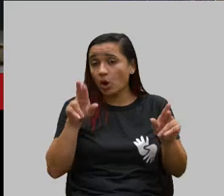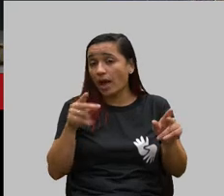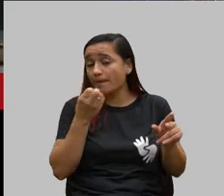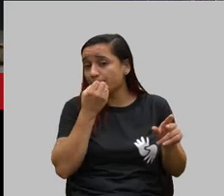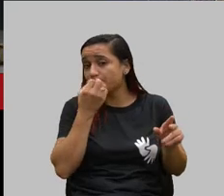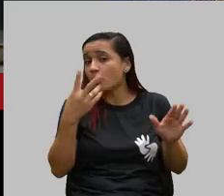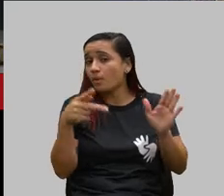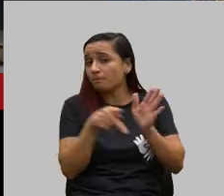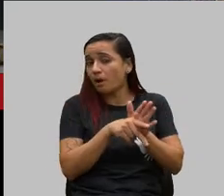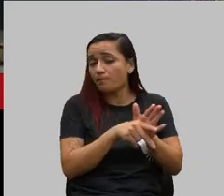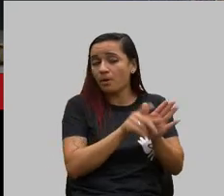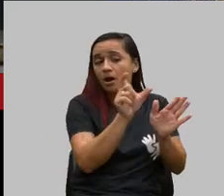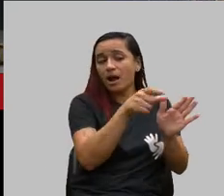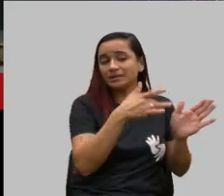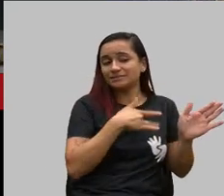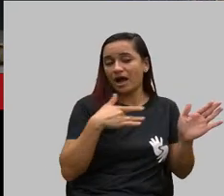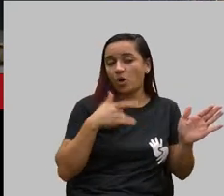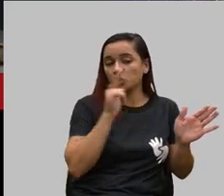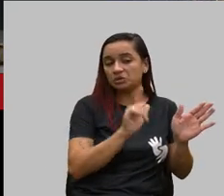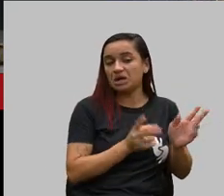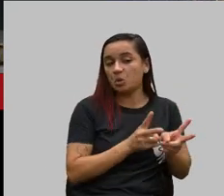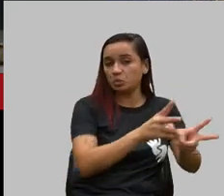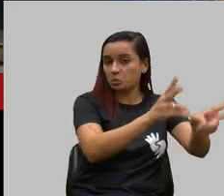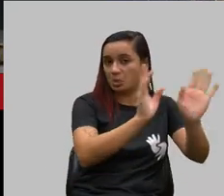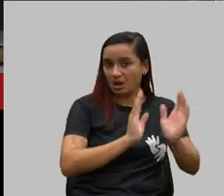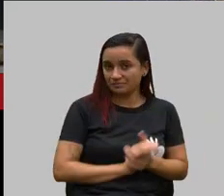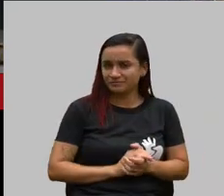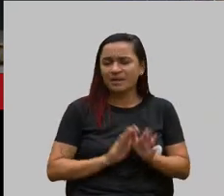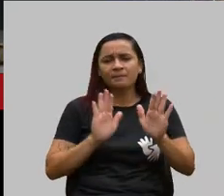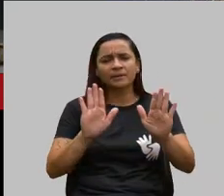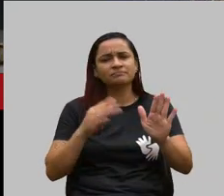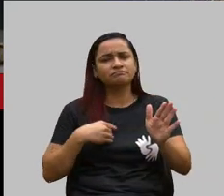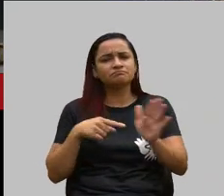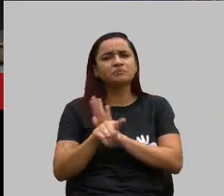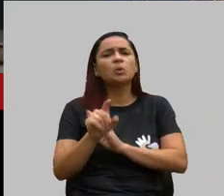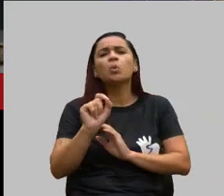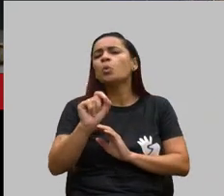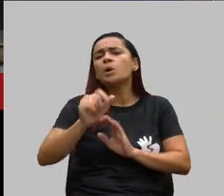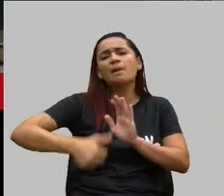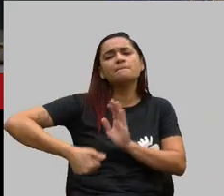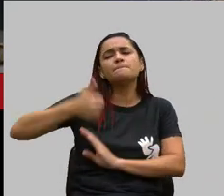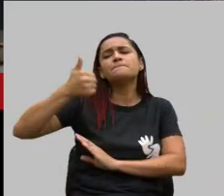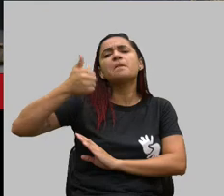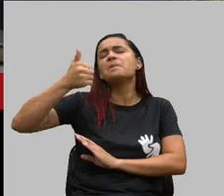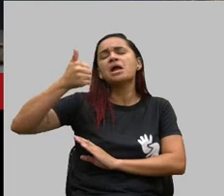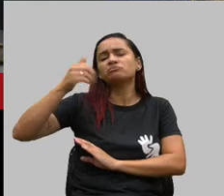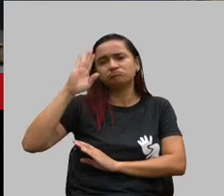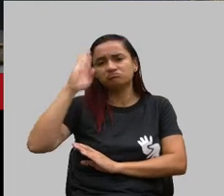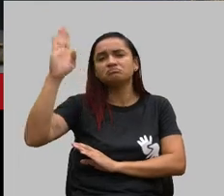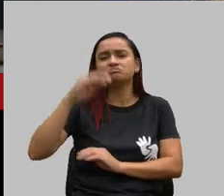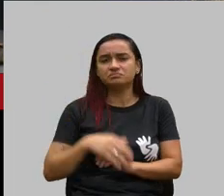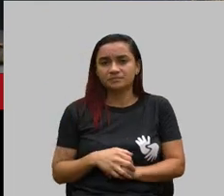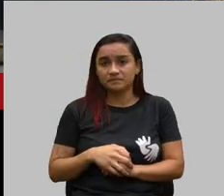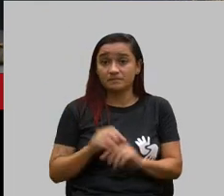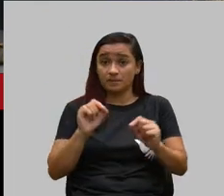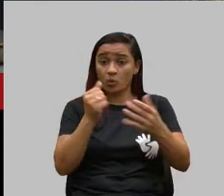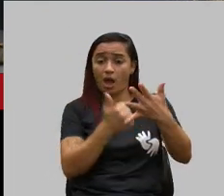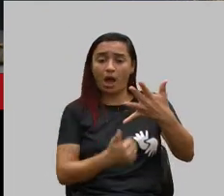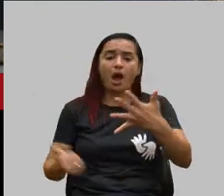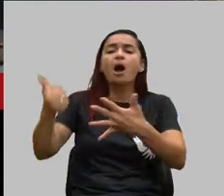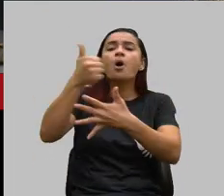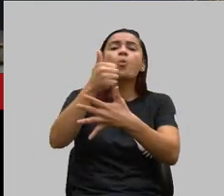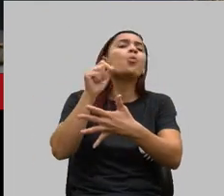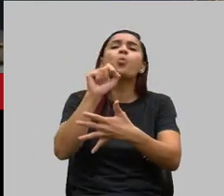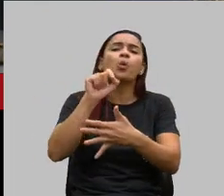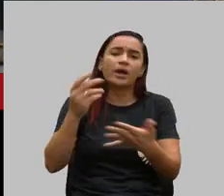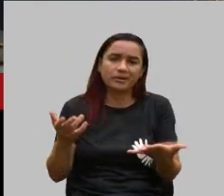mantê-la. Mas o que vem primeiro? O que está em primeiro lugar? Eu acredito que, em primeiro lugar,